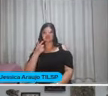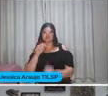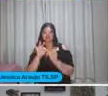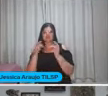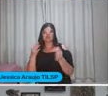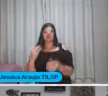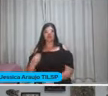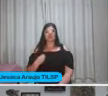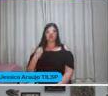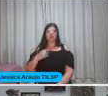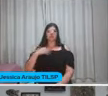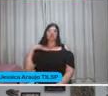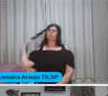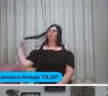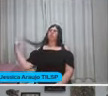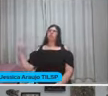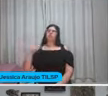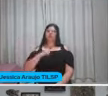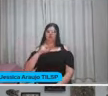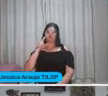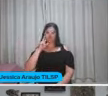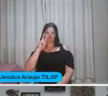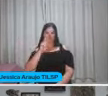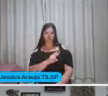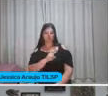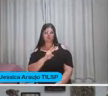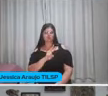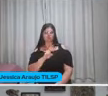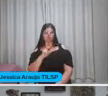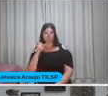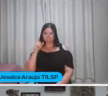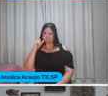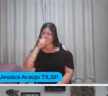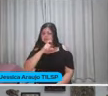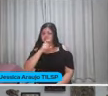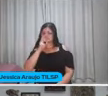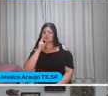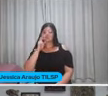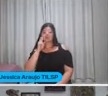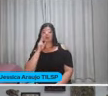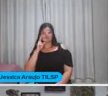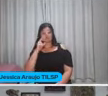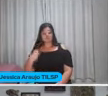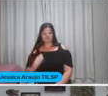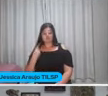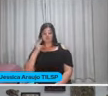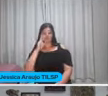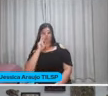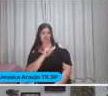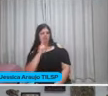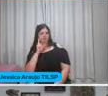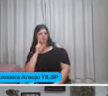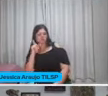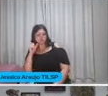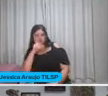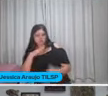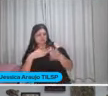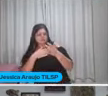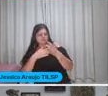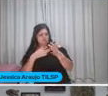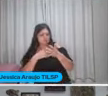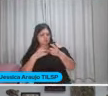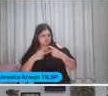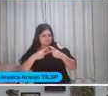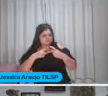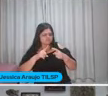vida Exige um olhar Para a complexidade A vida exige um olhar Para a complexidade Nosso querido Edgar Morin